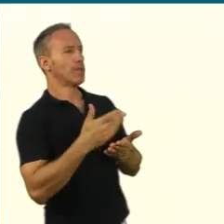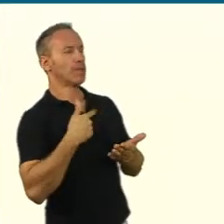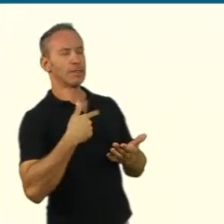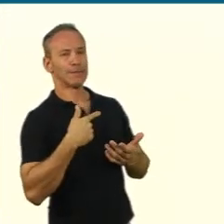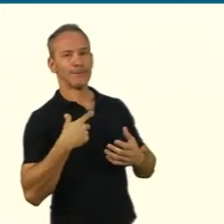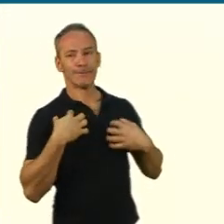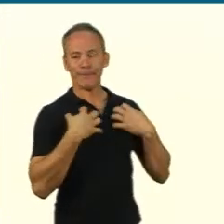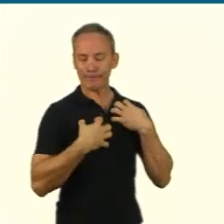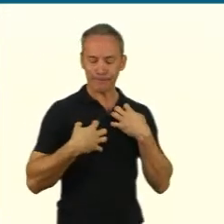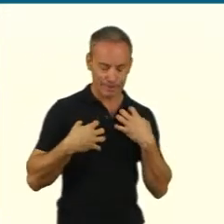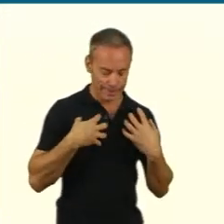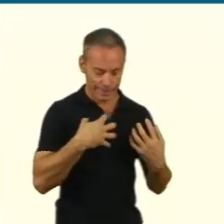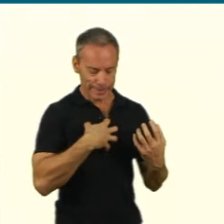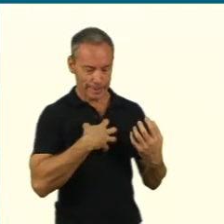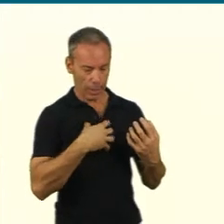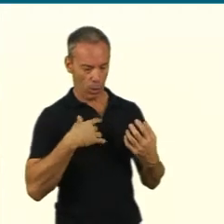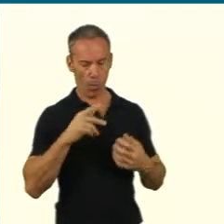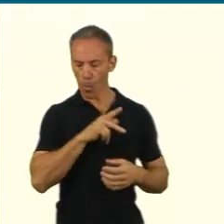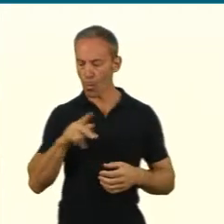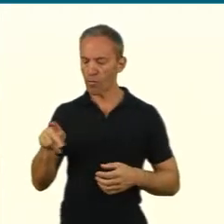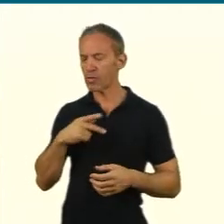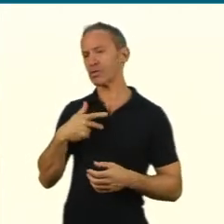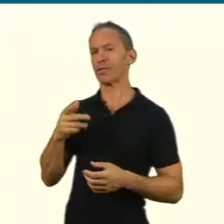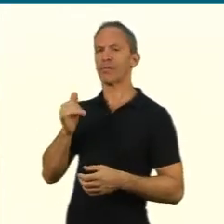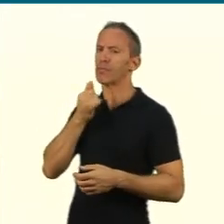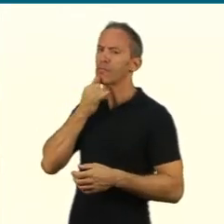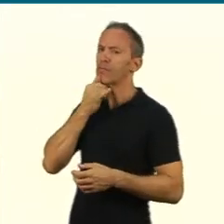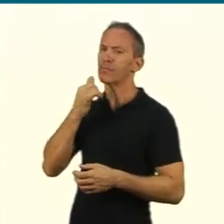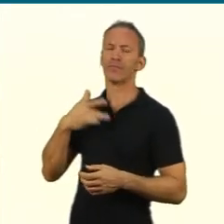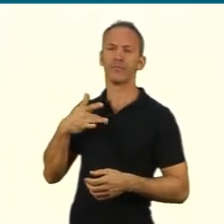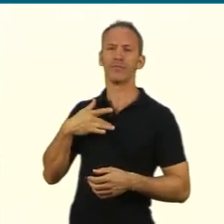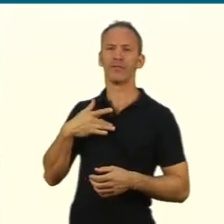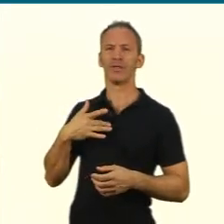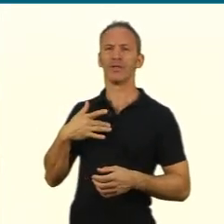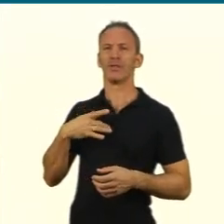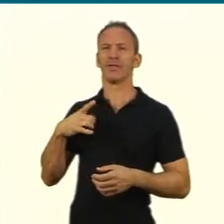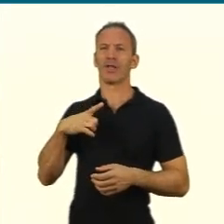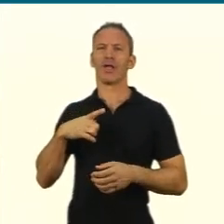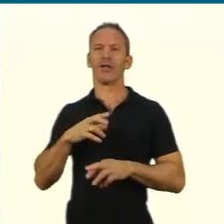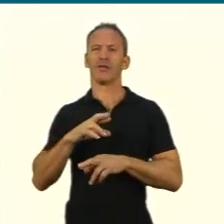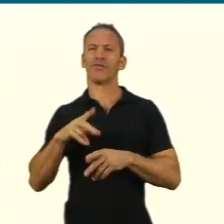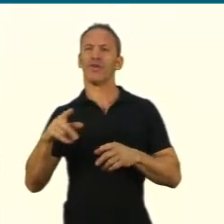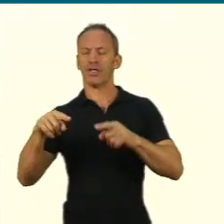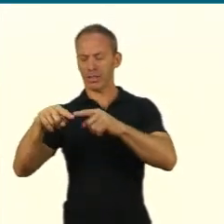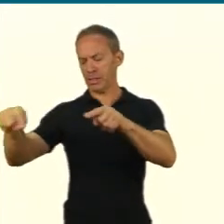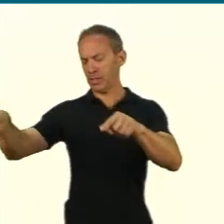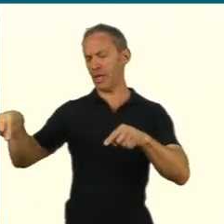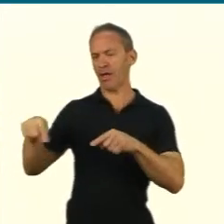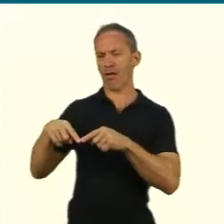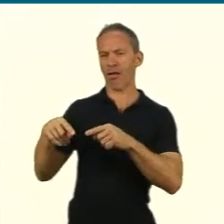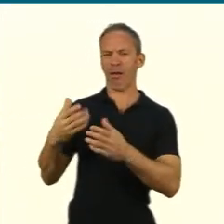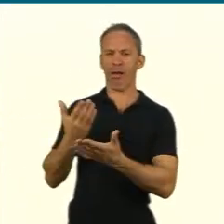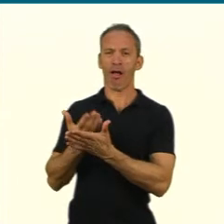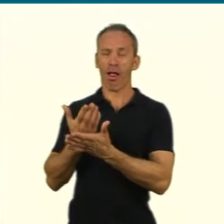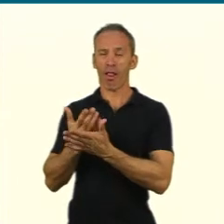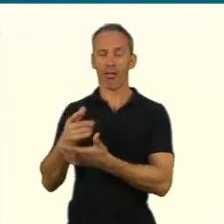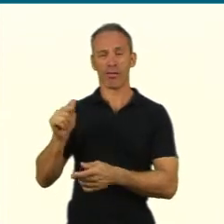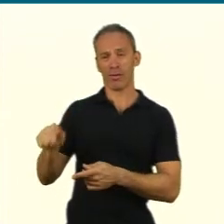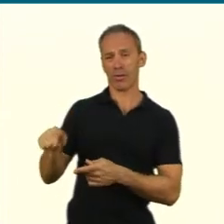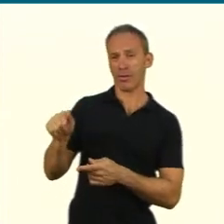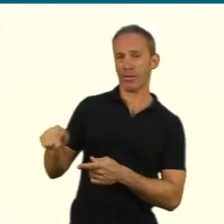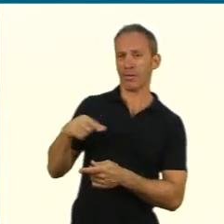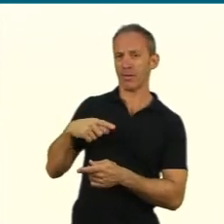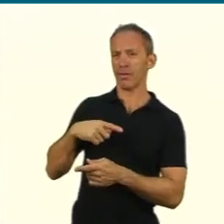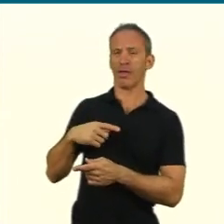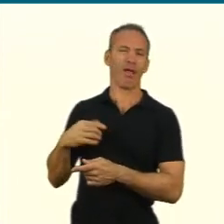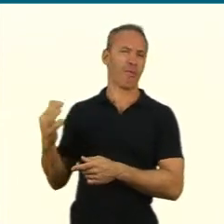do tema. Formulo, depois, uma questão de investigação. Penso o problema em termos de hipóteses